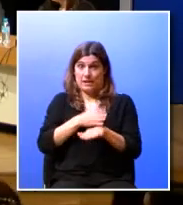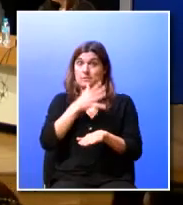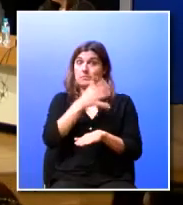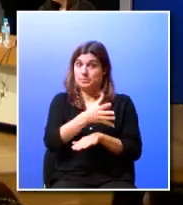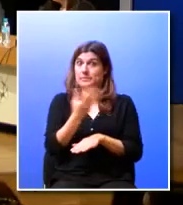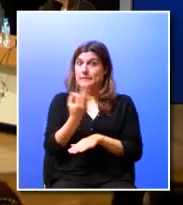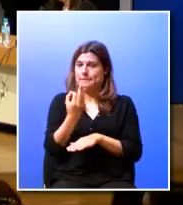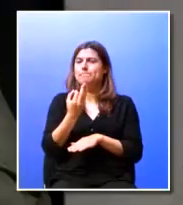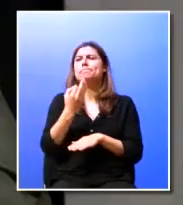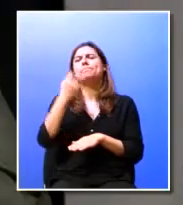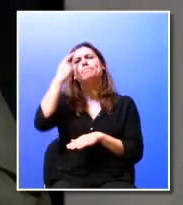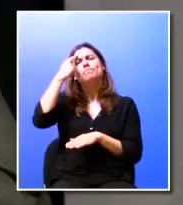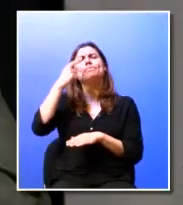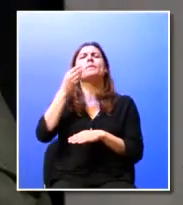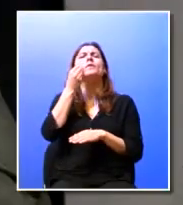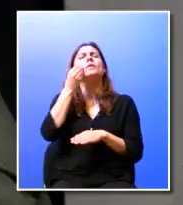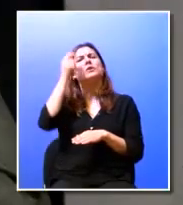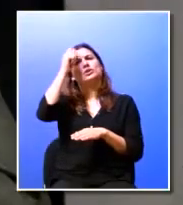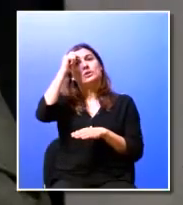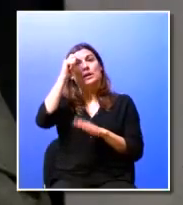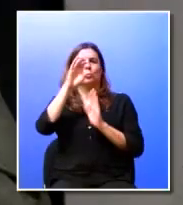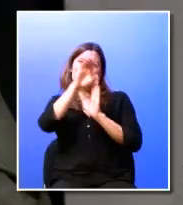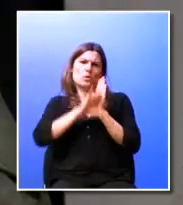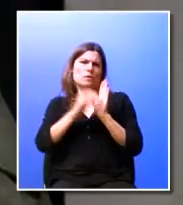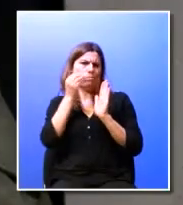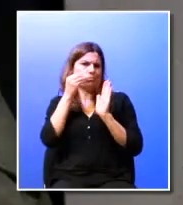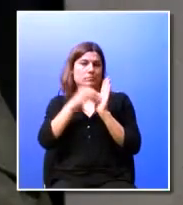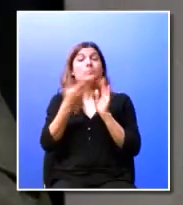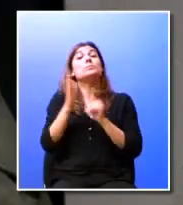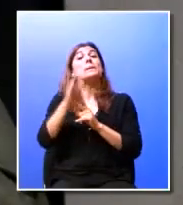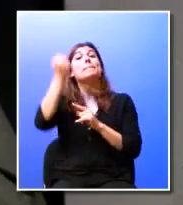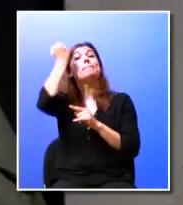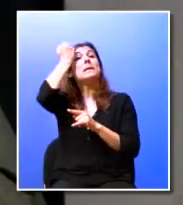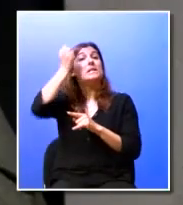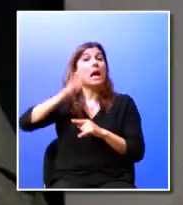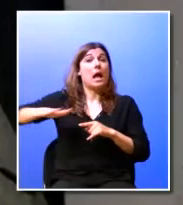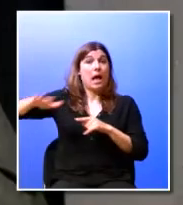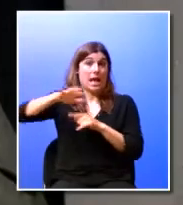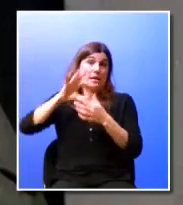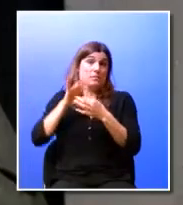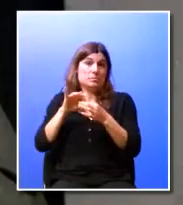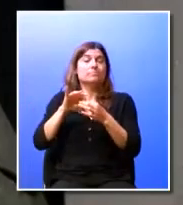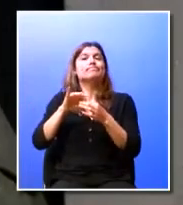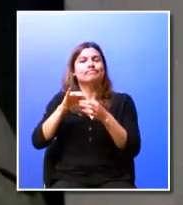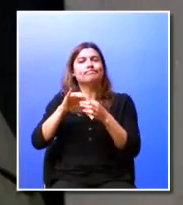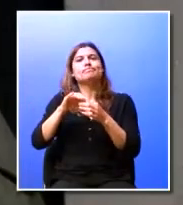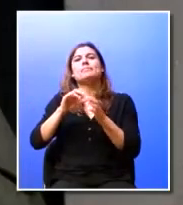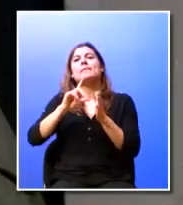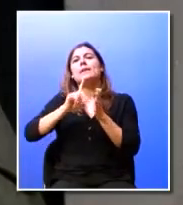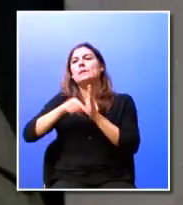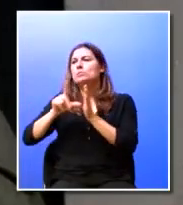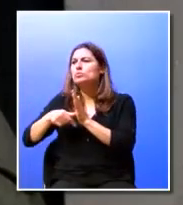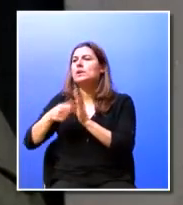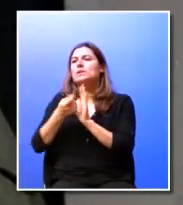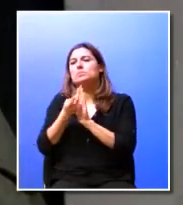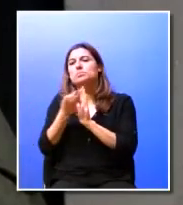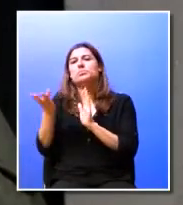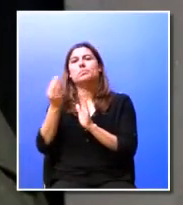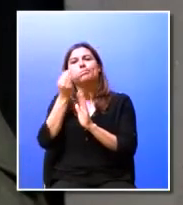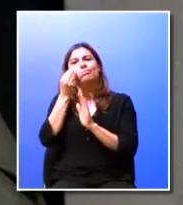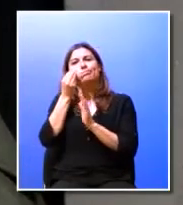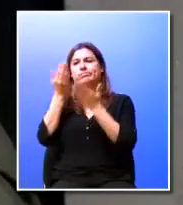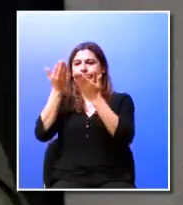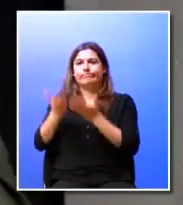pensámos no caso dos texas curriculares no caso particular do mestrado estamos a falar muitas vezes de projetos que são fatos feitos à medida